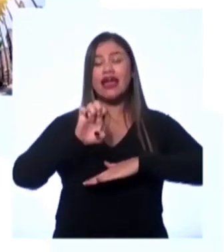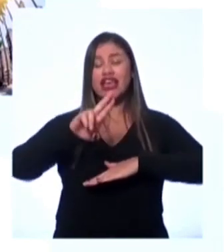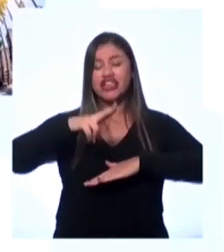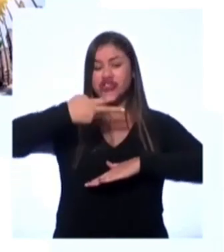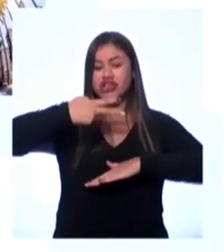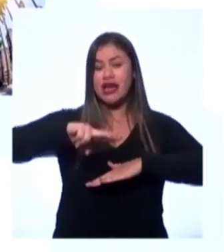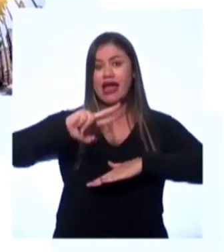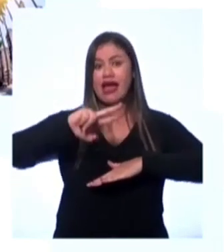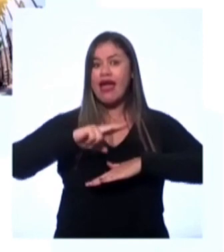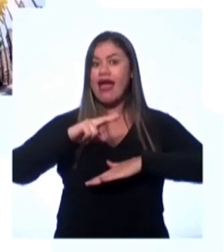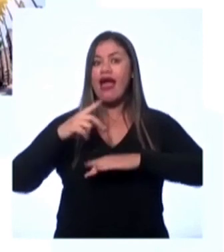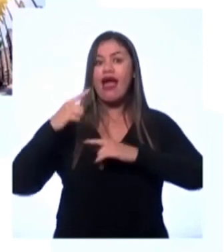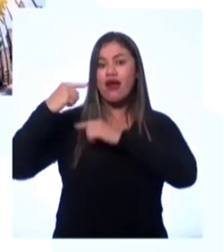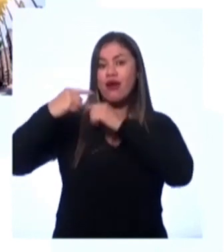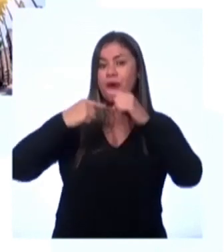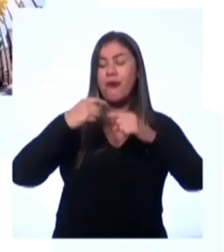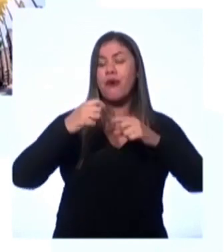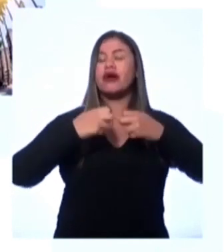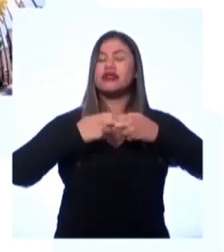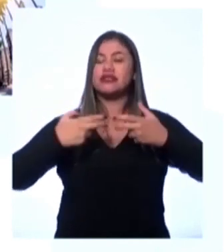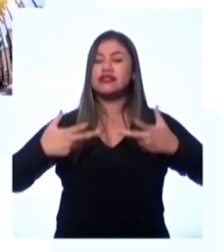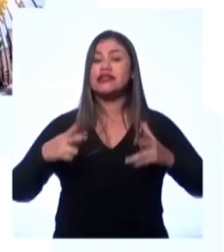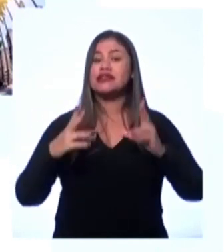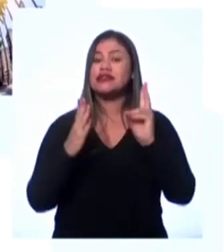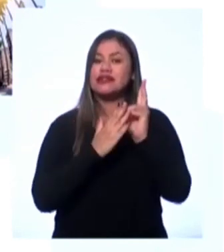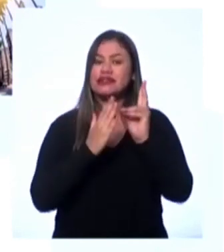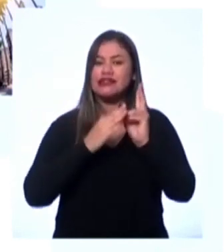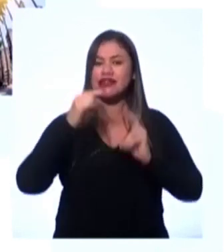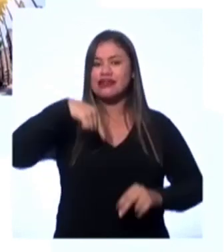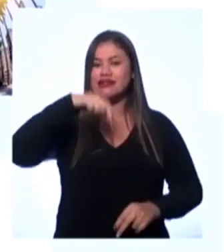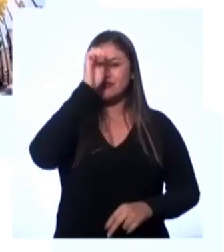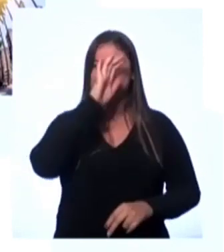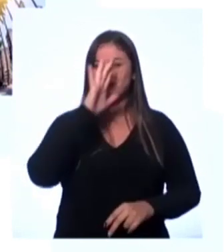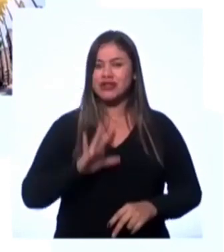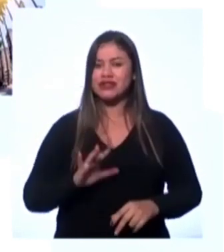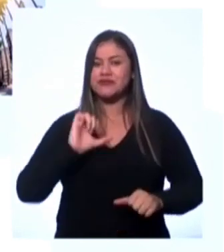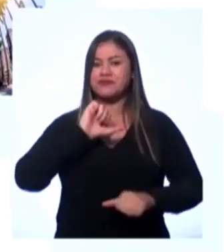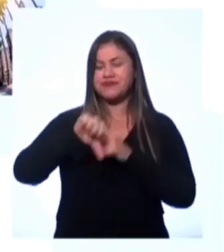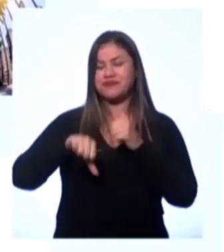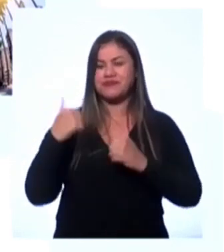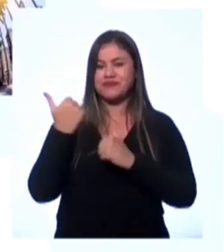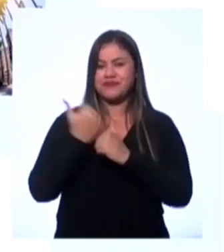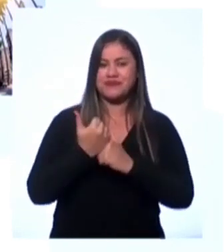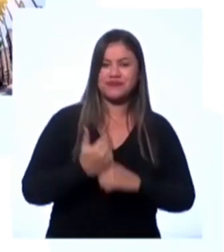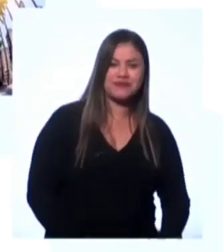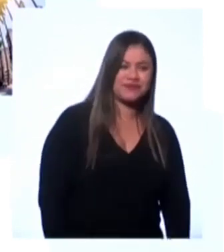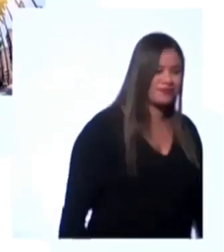importante das etnias indígenas no Brasil. Aqui, já no lado